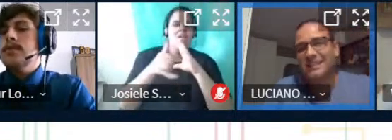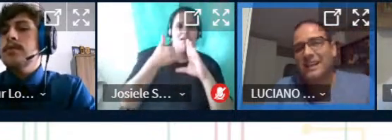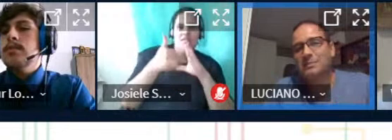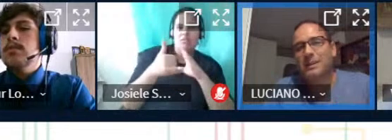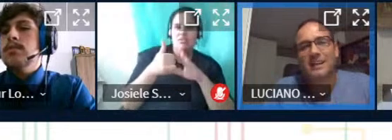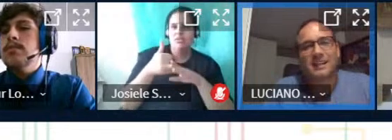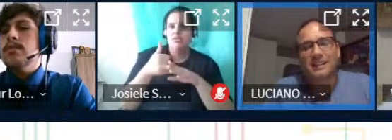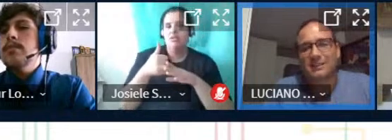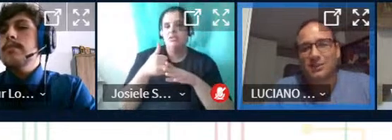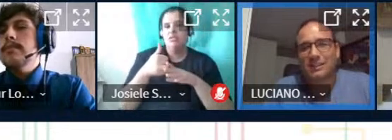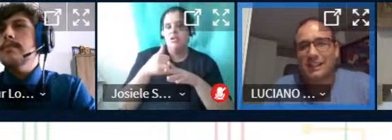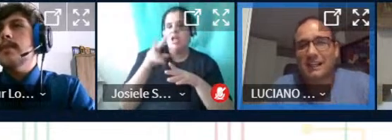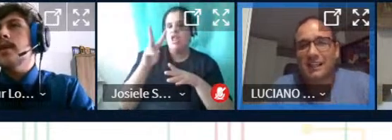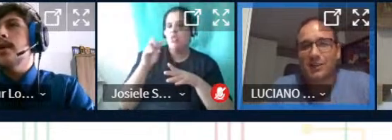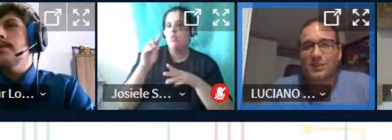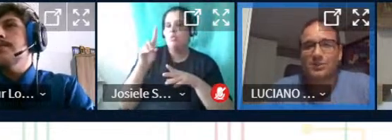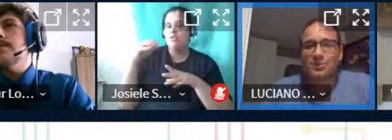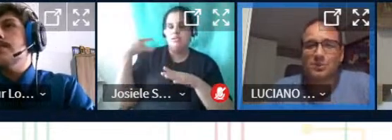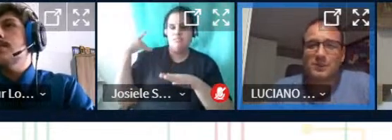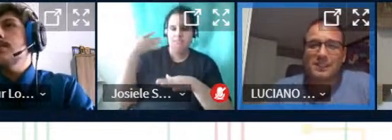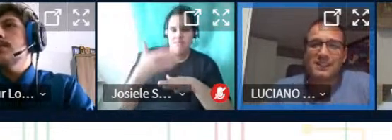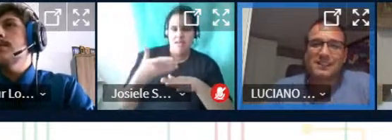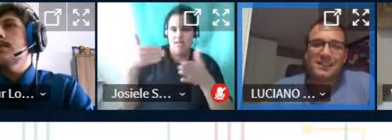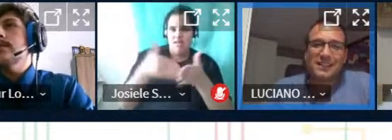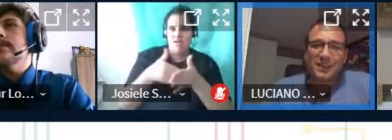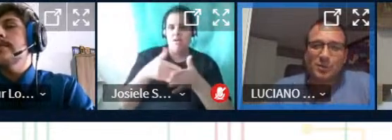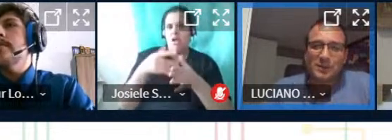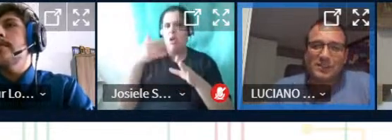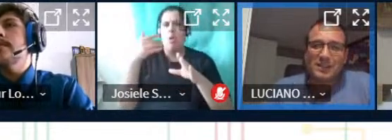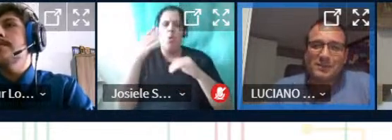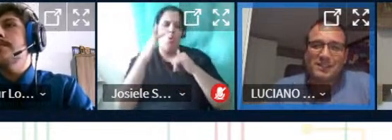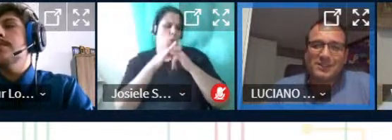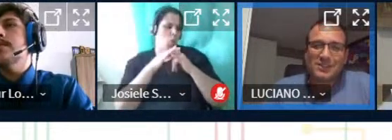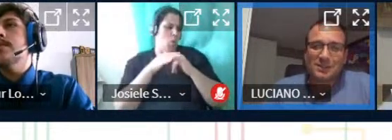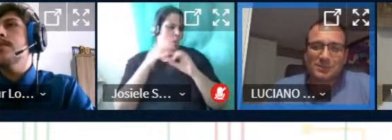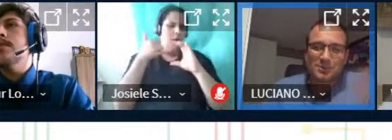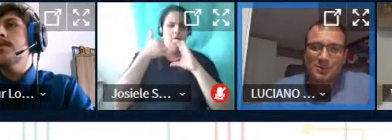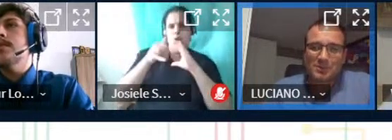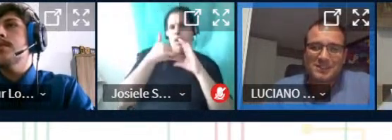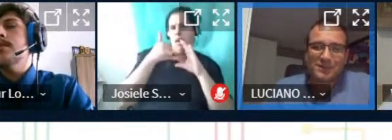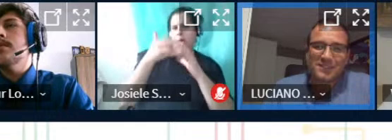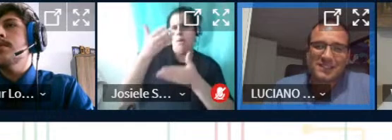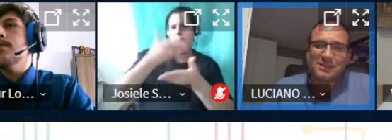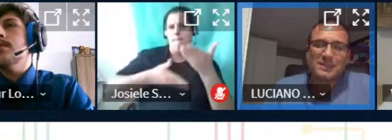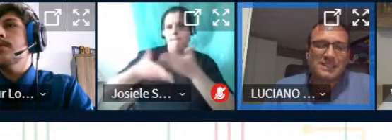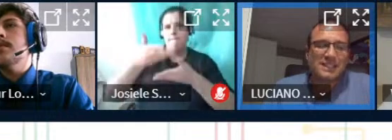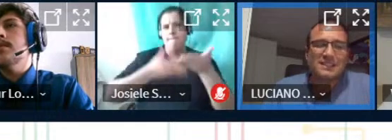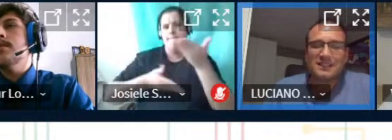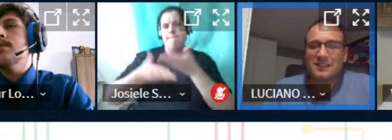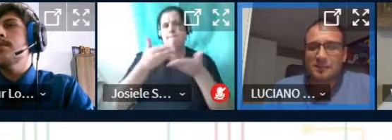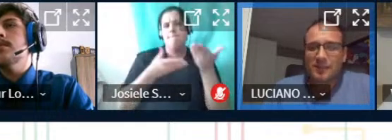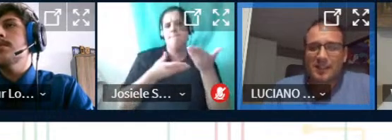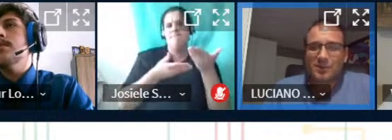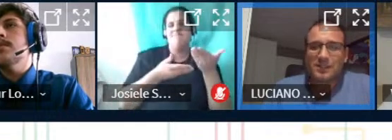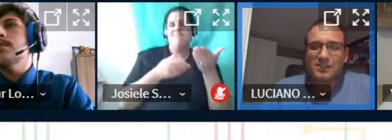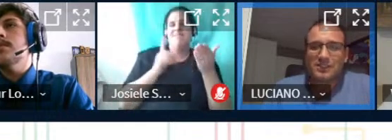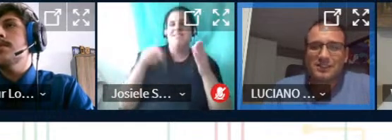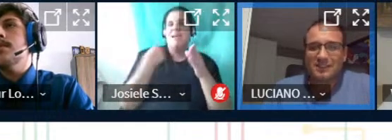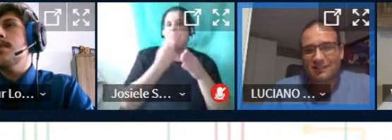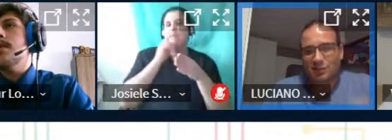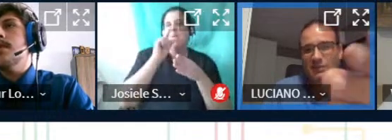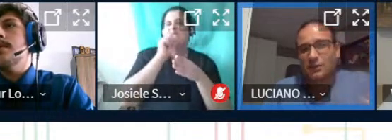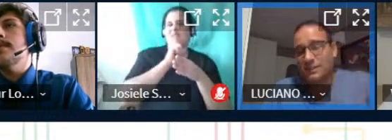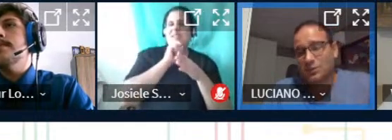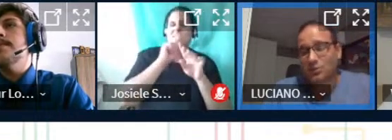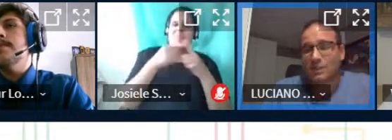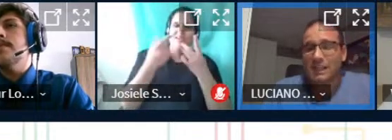2010 pra cá é só é canal é YouTube é compartilhamento nós já estamos um pouquinho mais defasados mas eles realmente